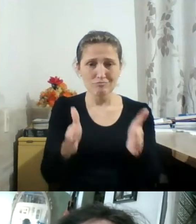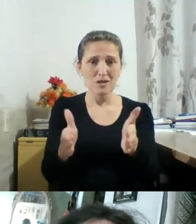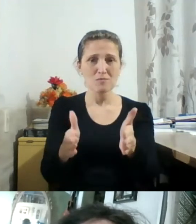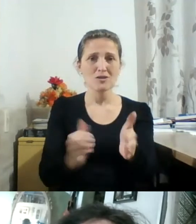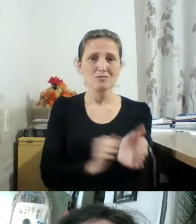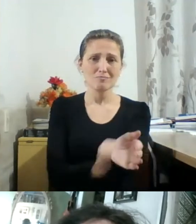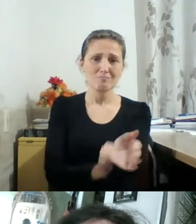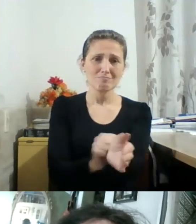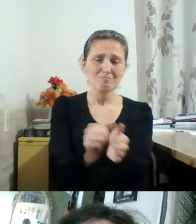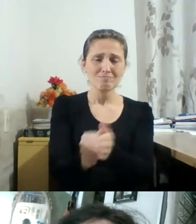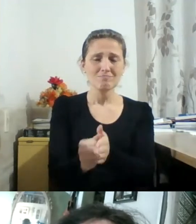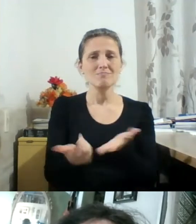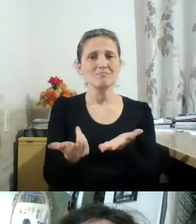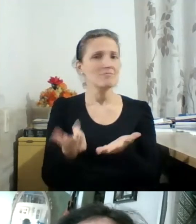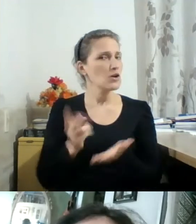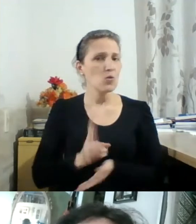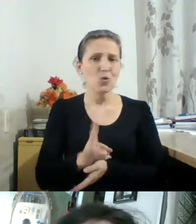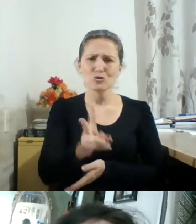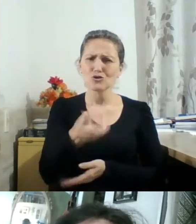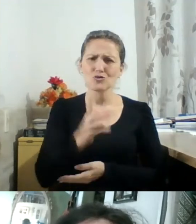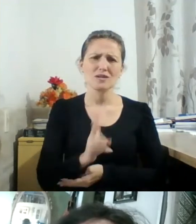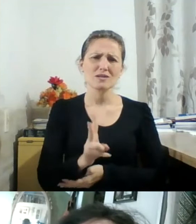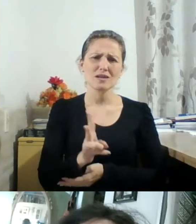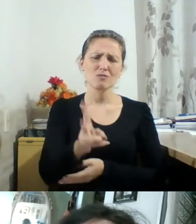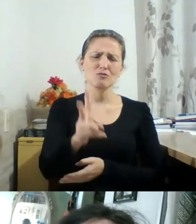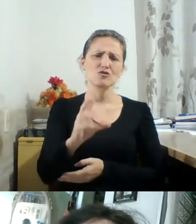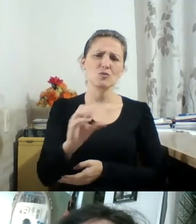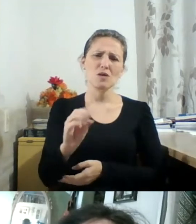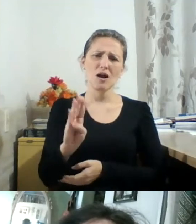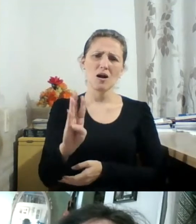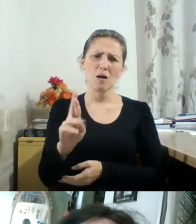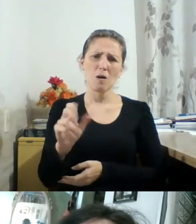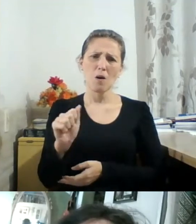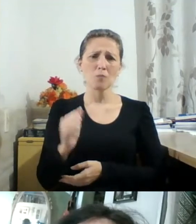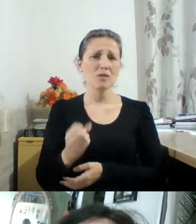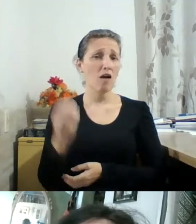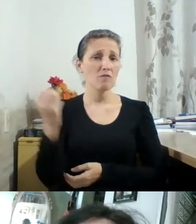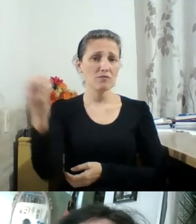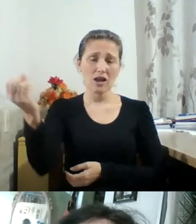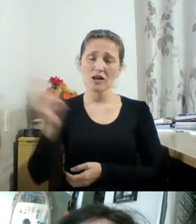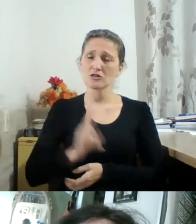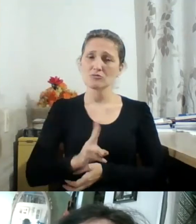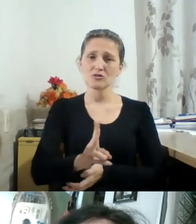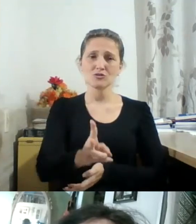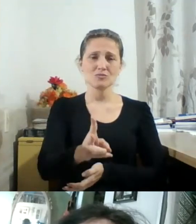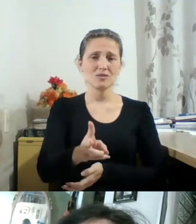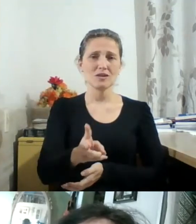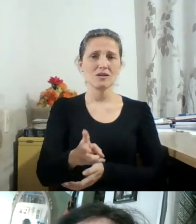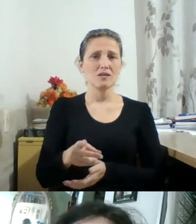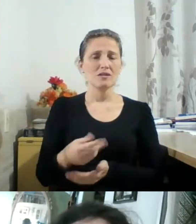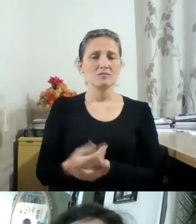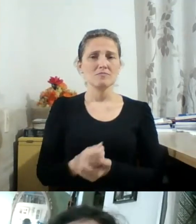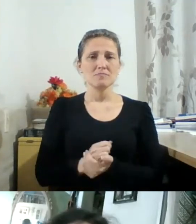a obra continua. A obra continua. A viagem continua. E a viagem continua na medida que